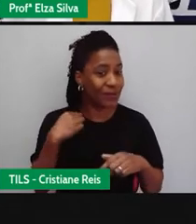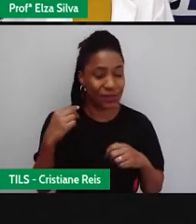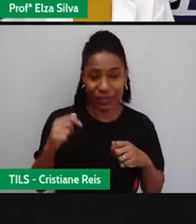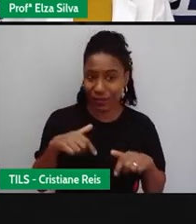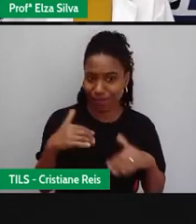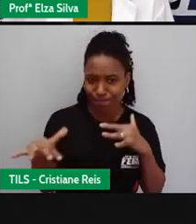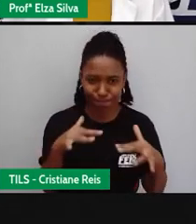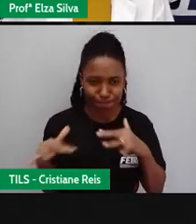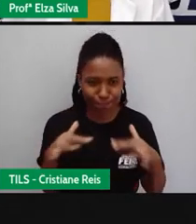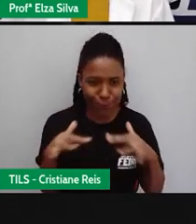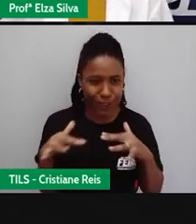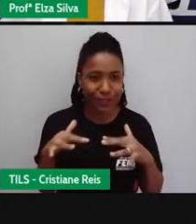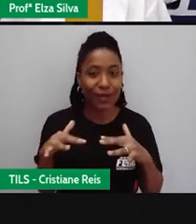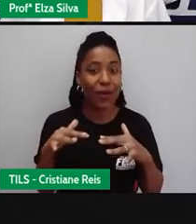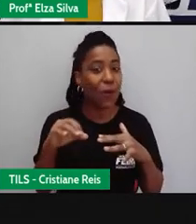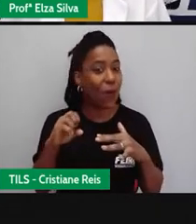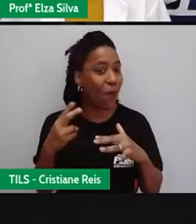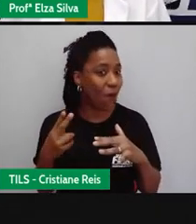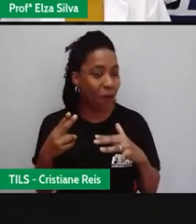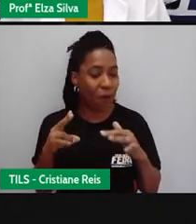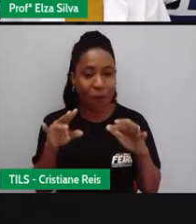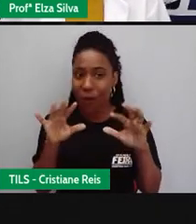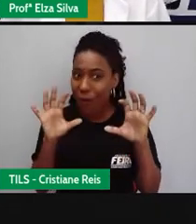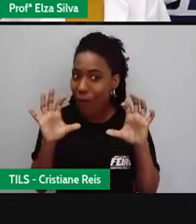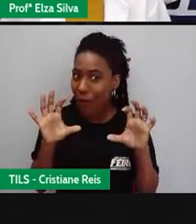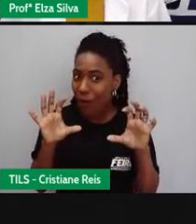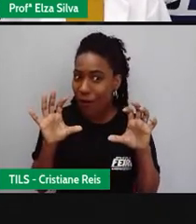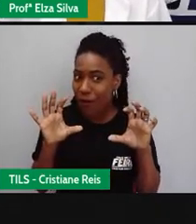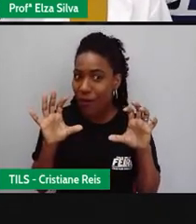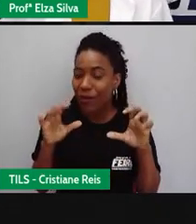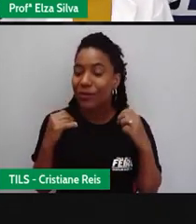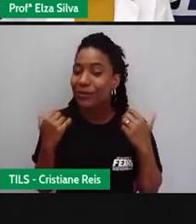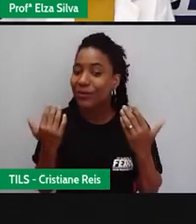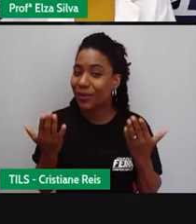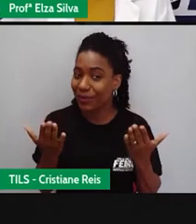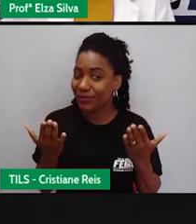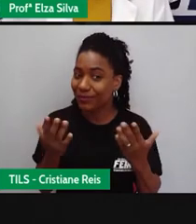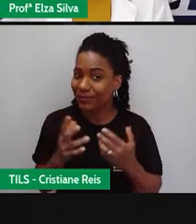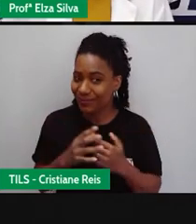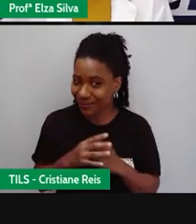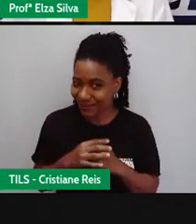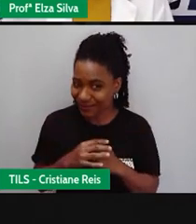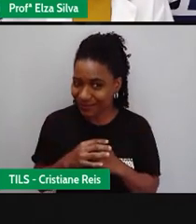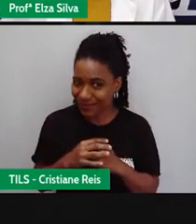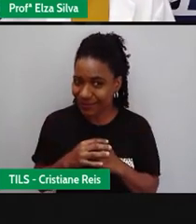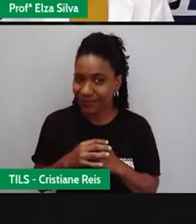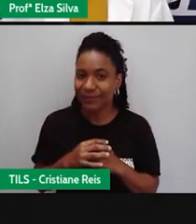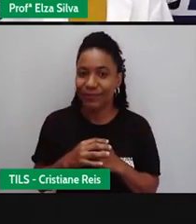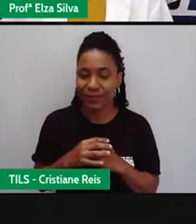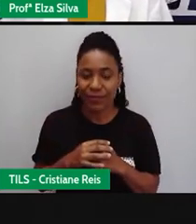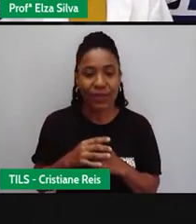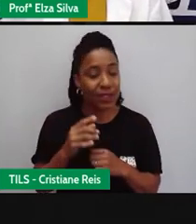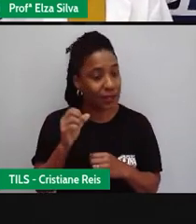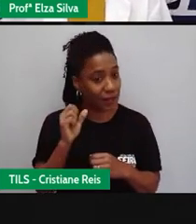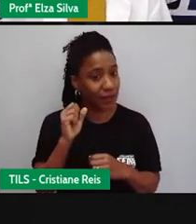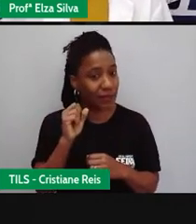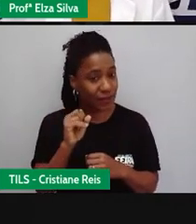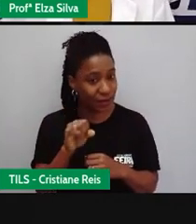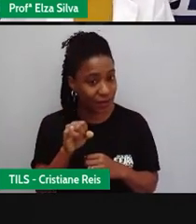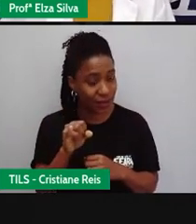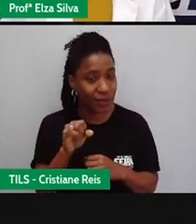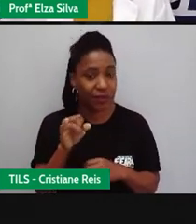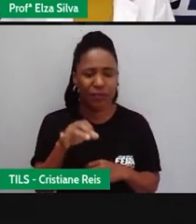filme de ação, um filme de comédia romântica, ou um filme de terror. Caso você não tenha